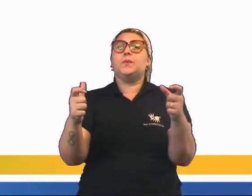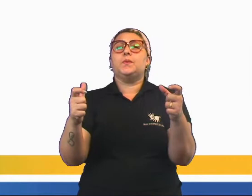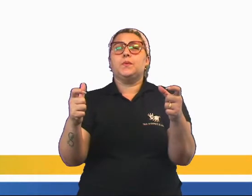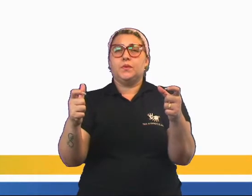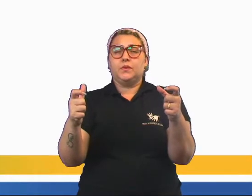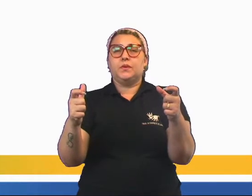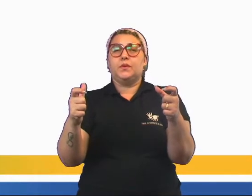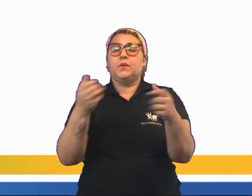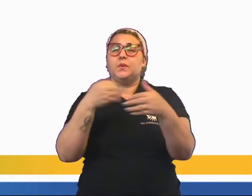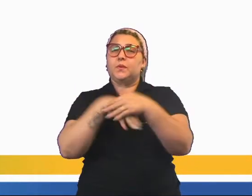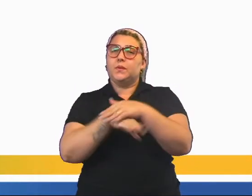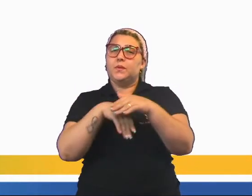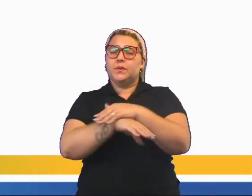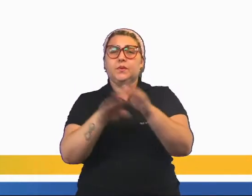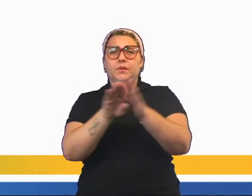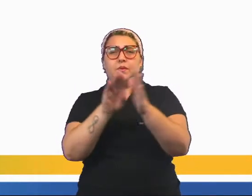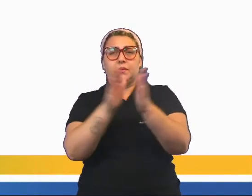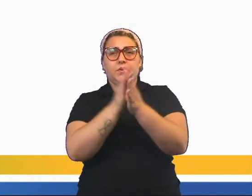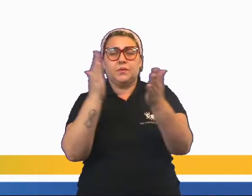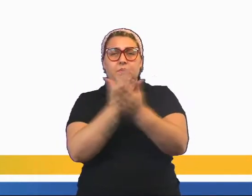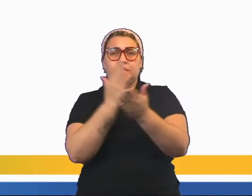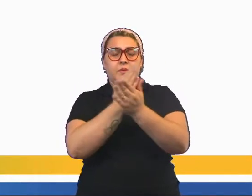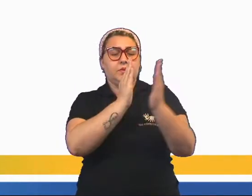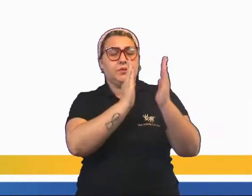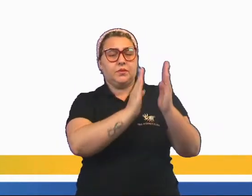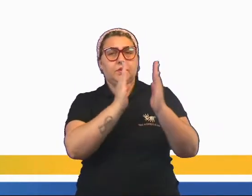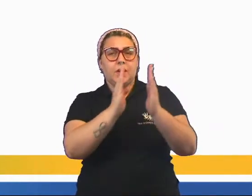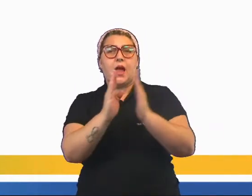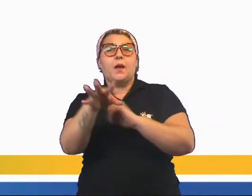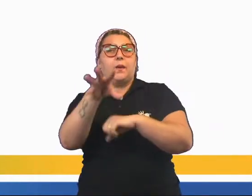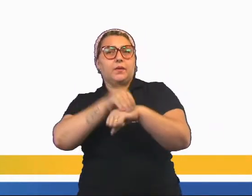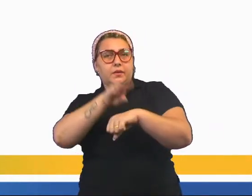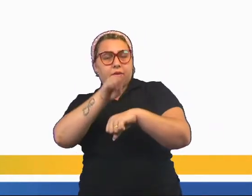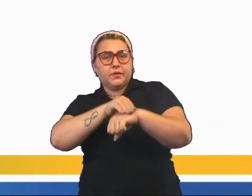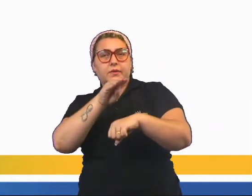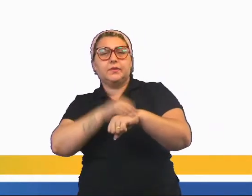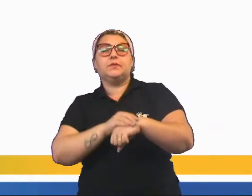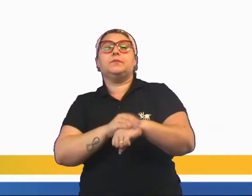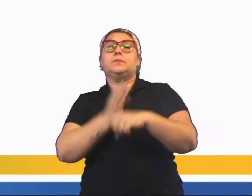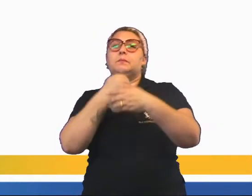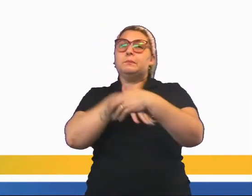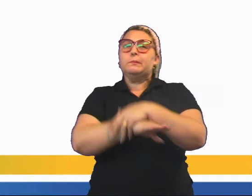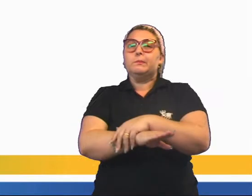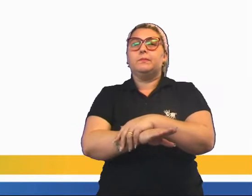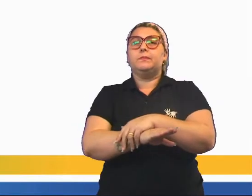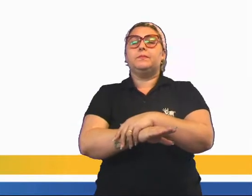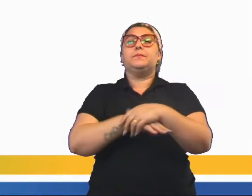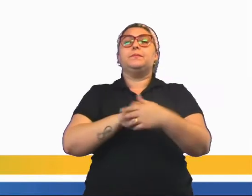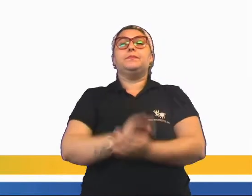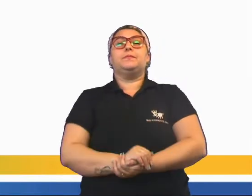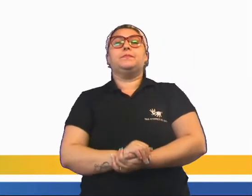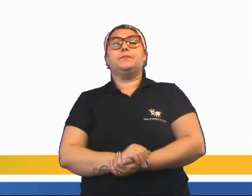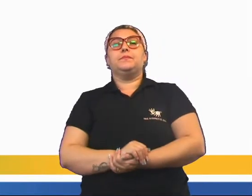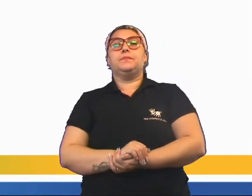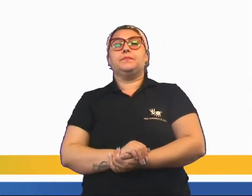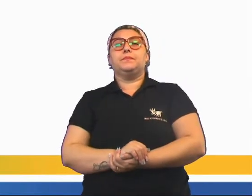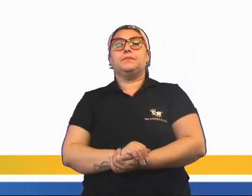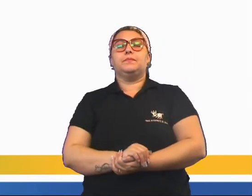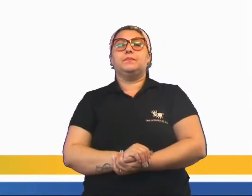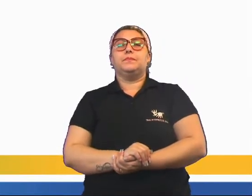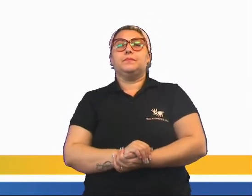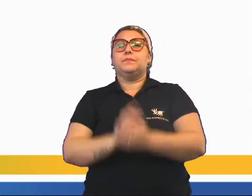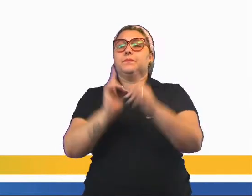arquivos, de livros, de bibliotecas, de conhecimento armazenado. São os compêndios